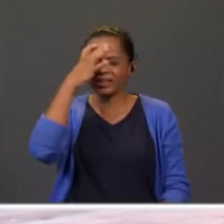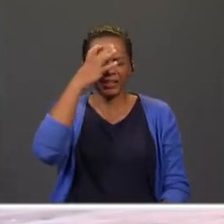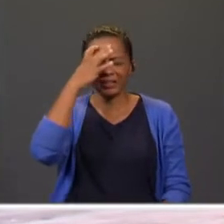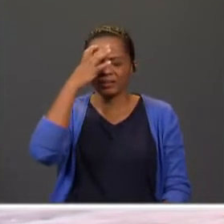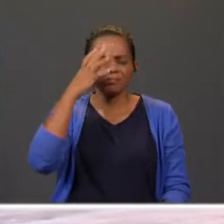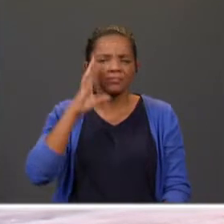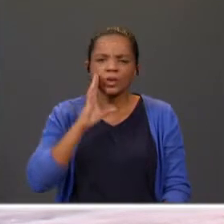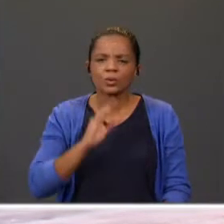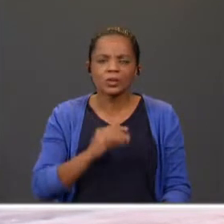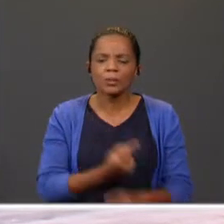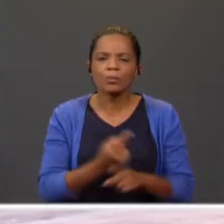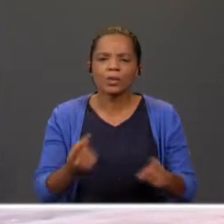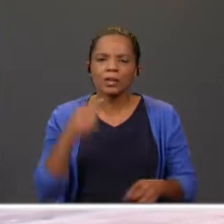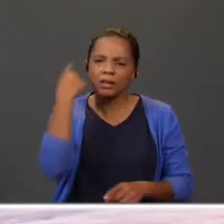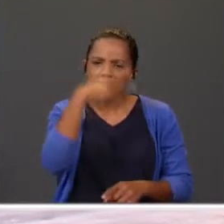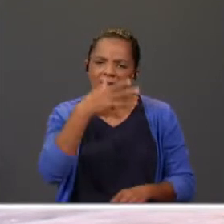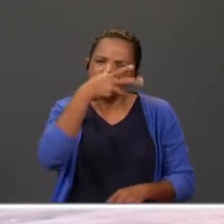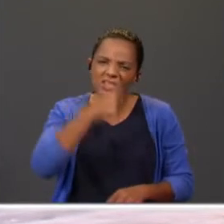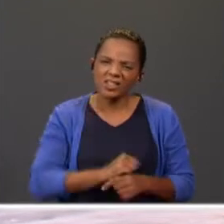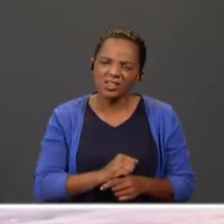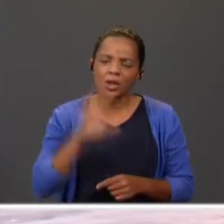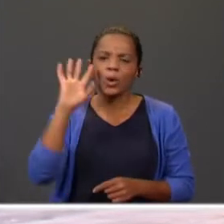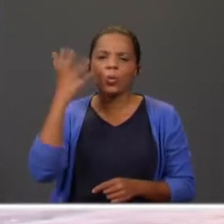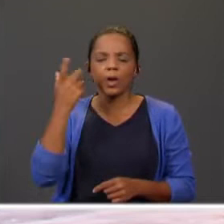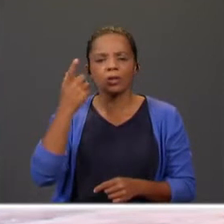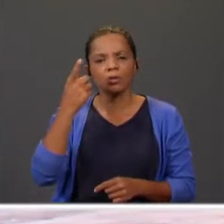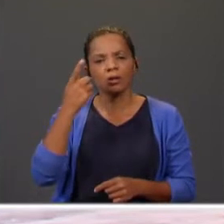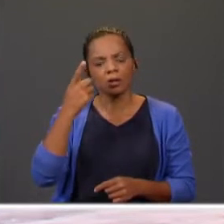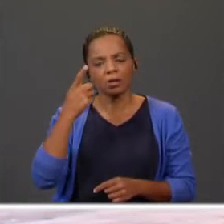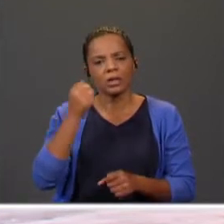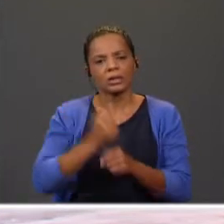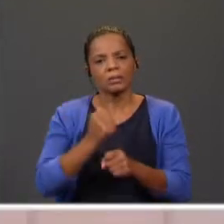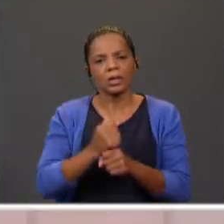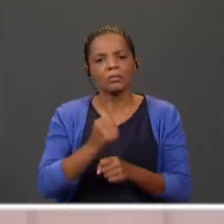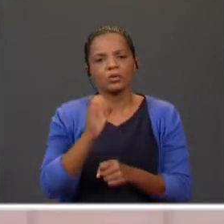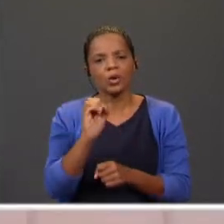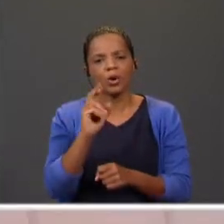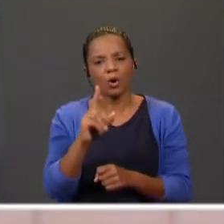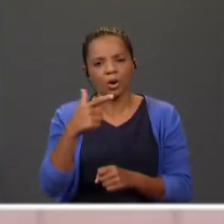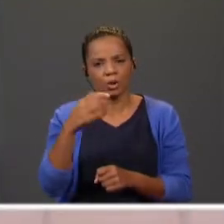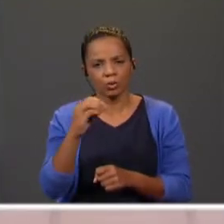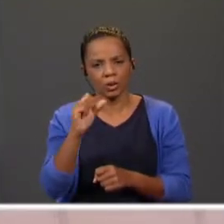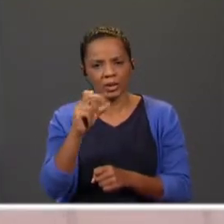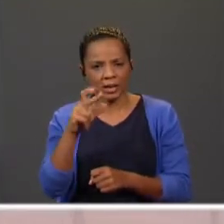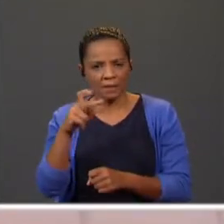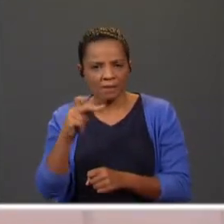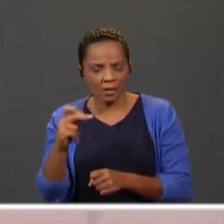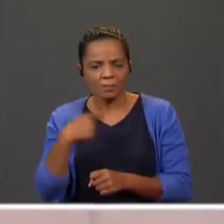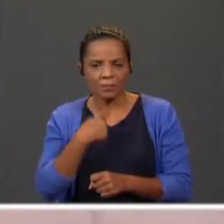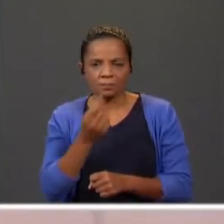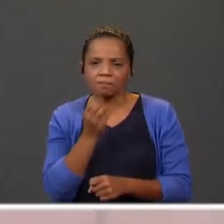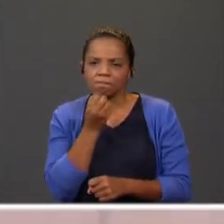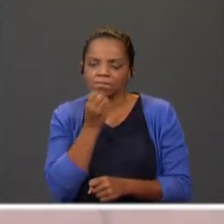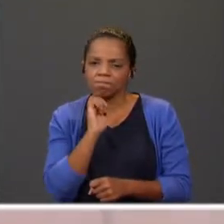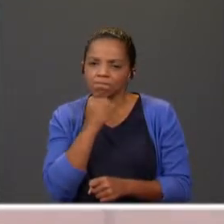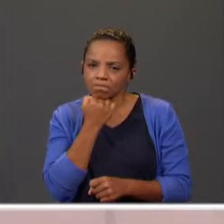os meninos fazem sempre uma cara tão triste sempre que vemos que vamos trabalhar a ortografia. Eu vou-vos contar um segredo. Sabem qual